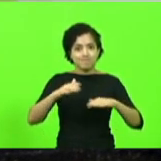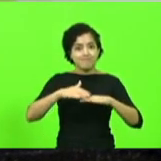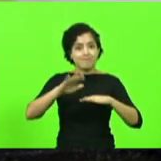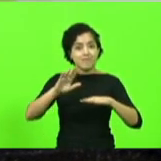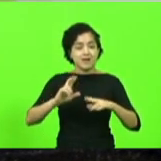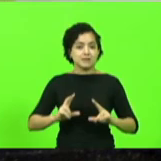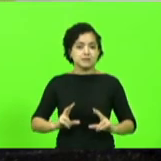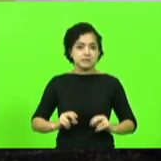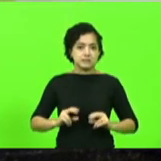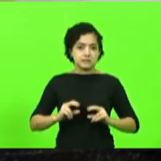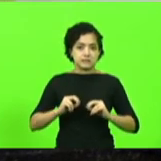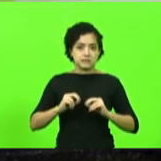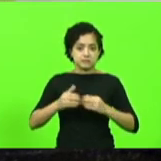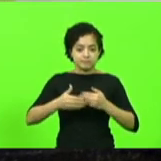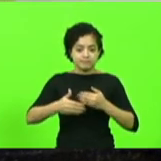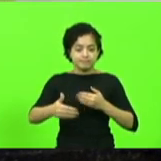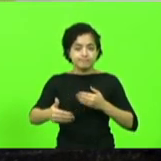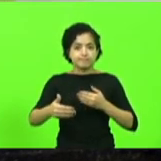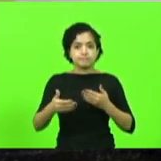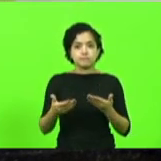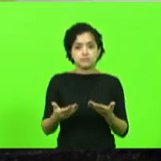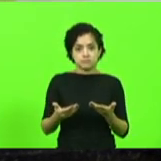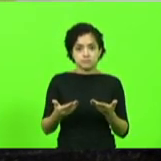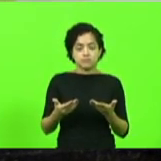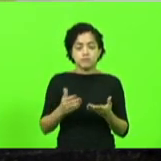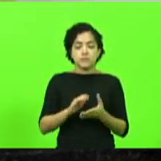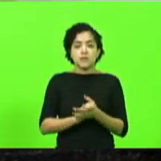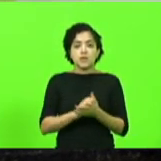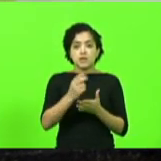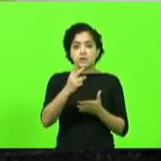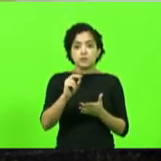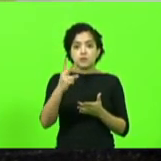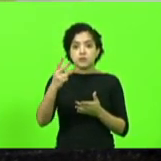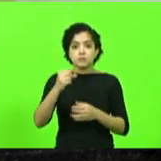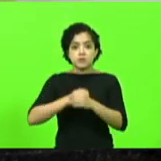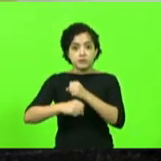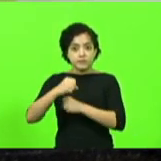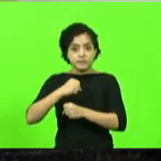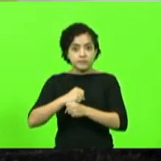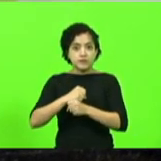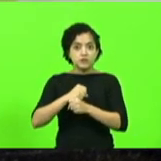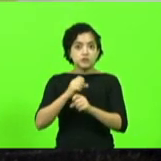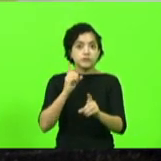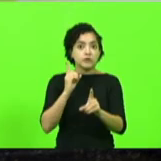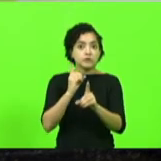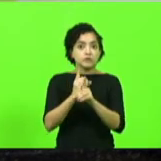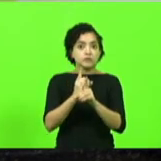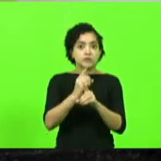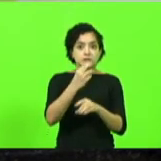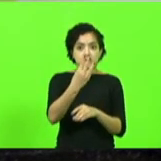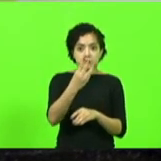anos. Em 2020, foram diagnosticados 3